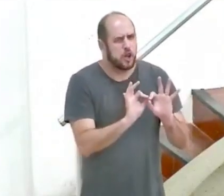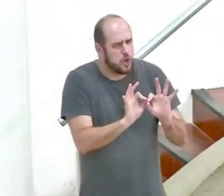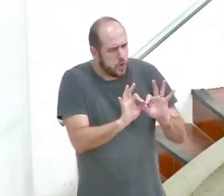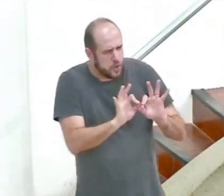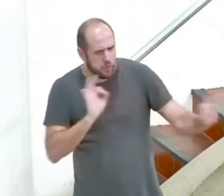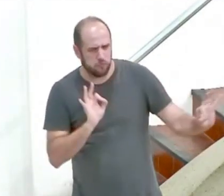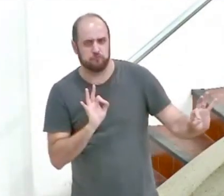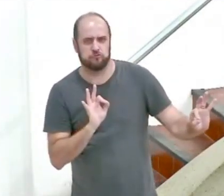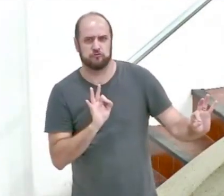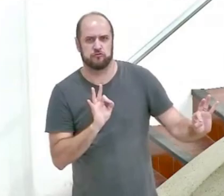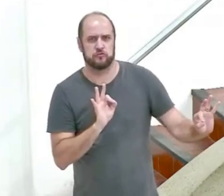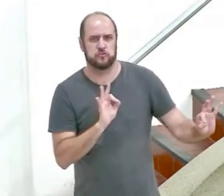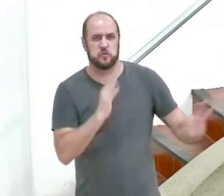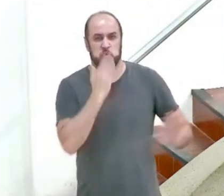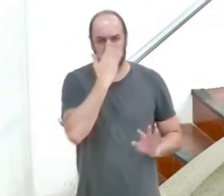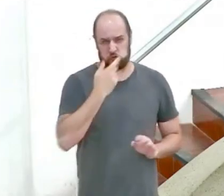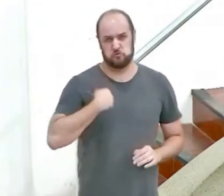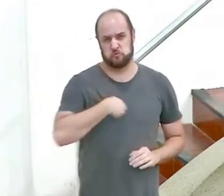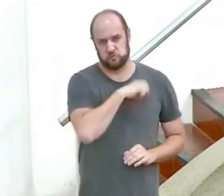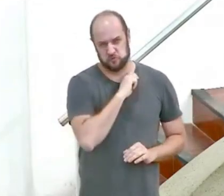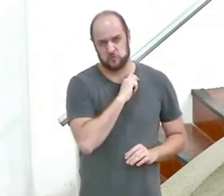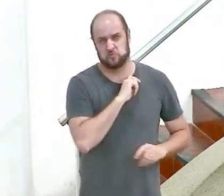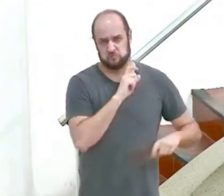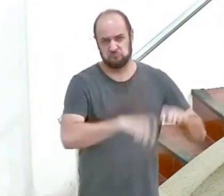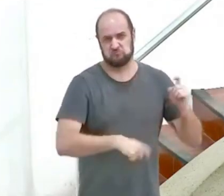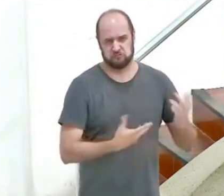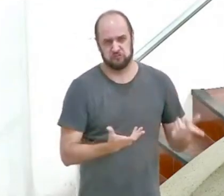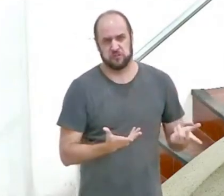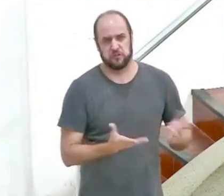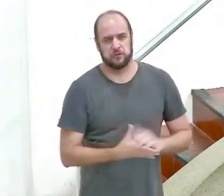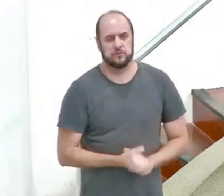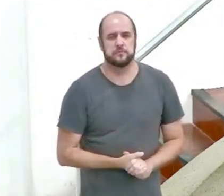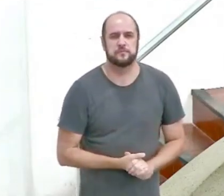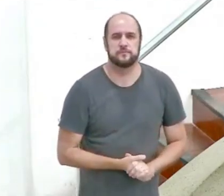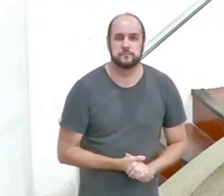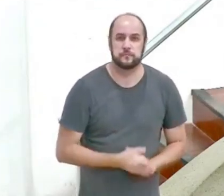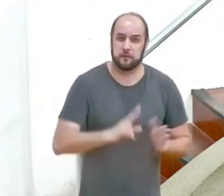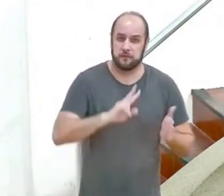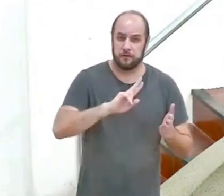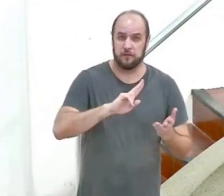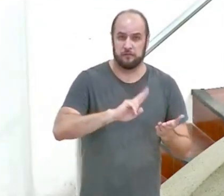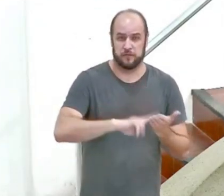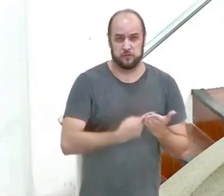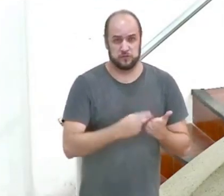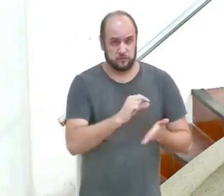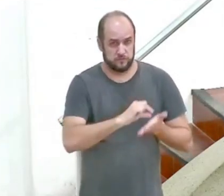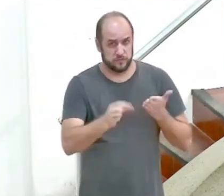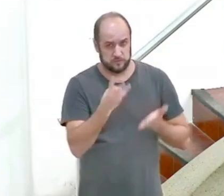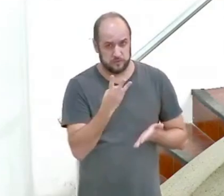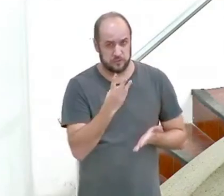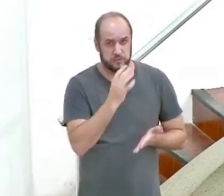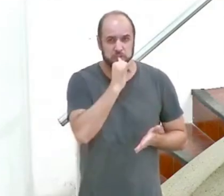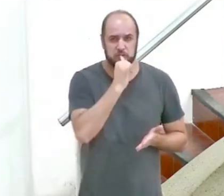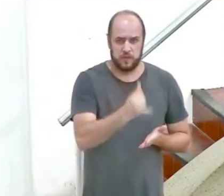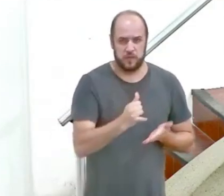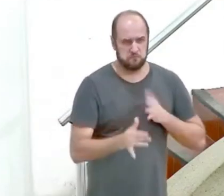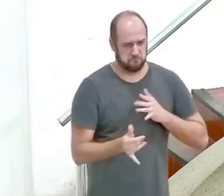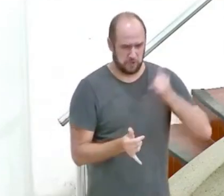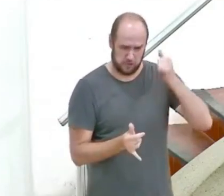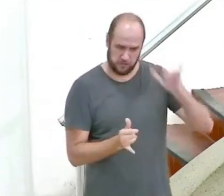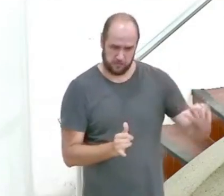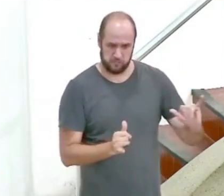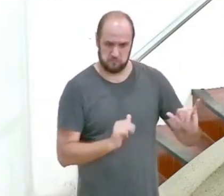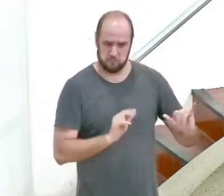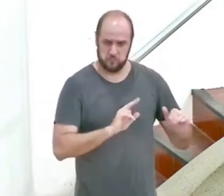da imoralidade sexual. Nossa tradução do verso 3, traz então abster-se da prostituição,